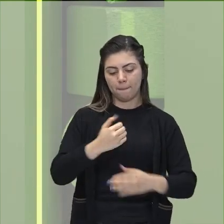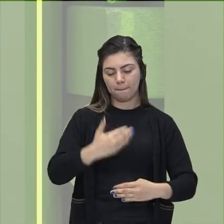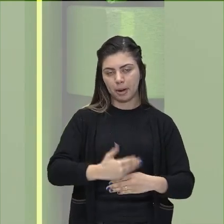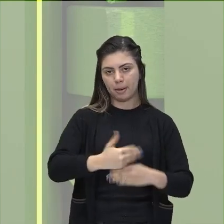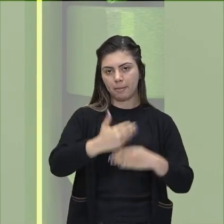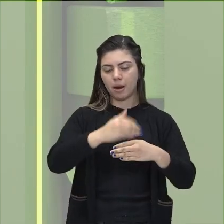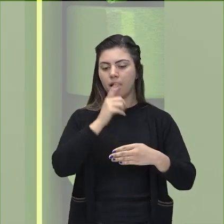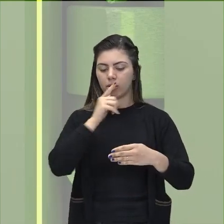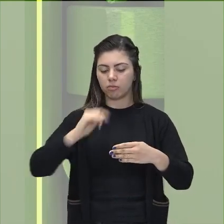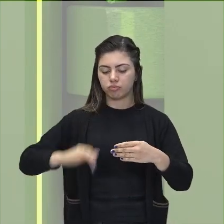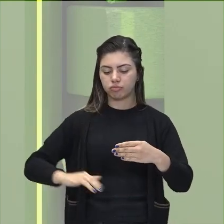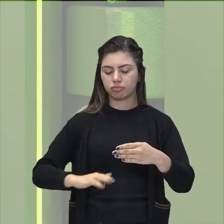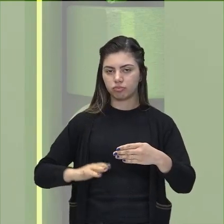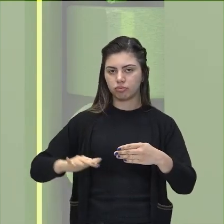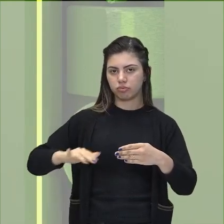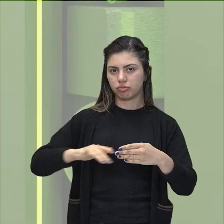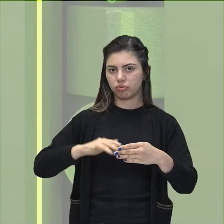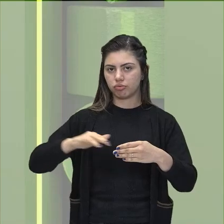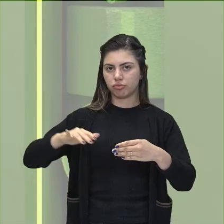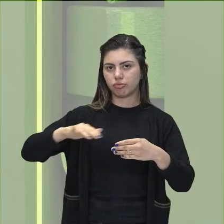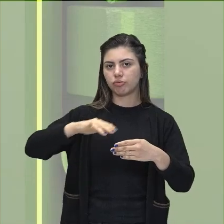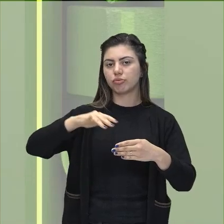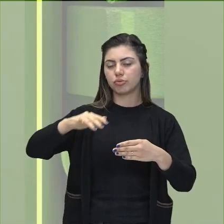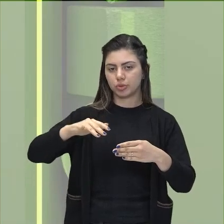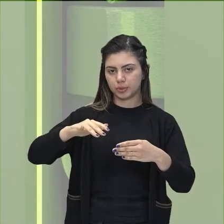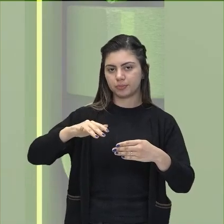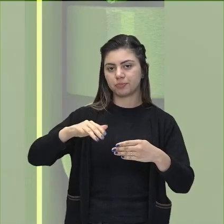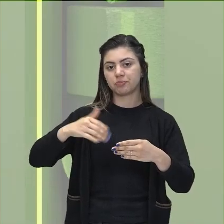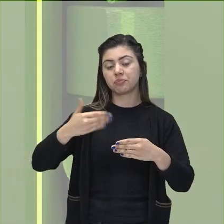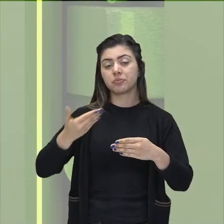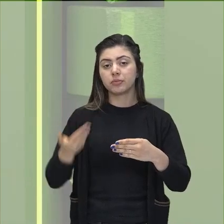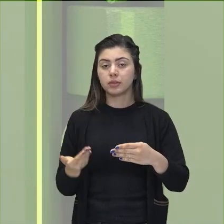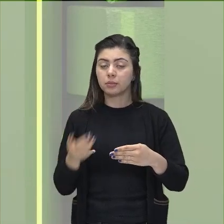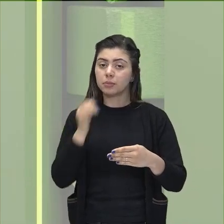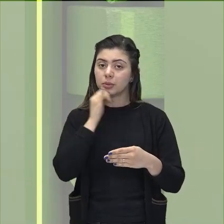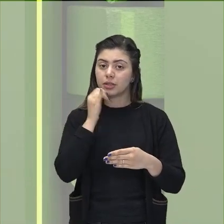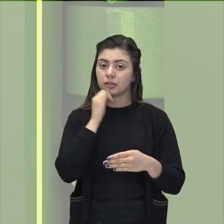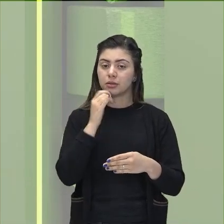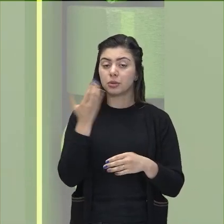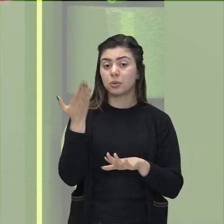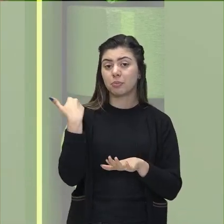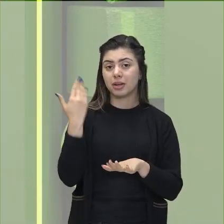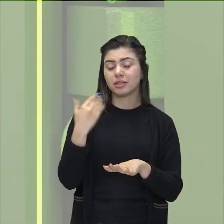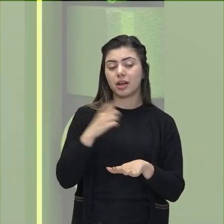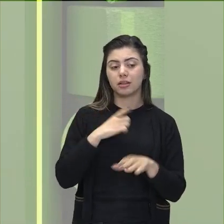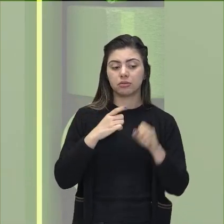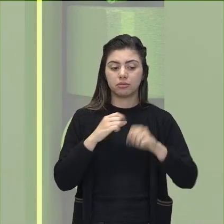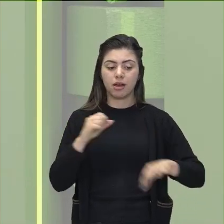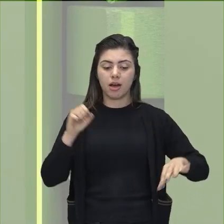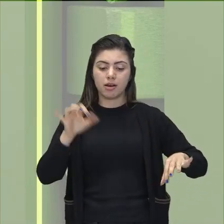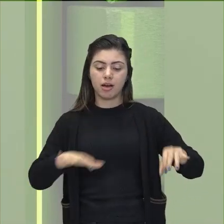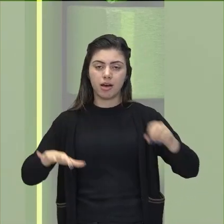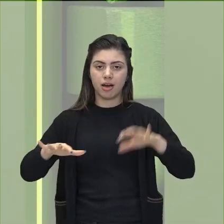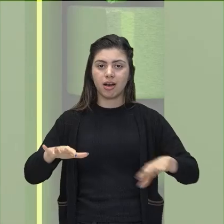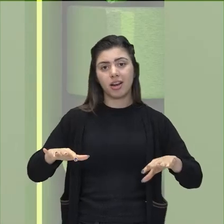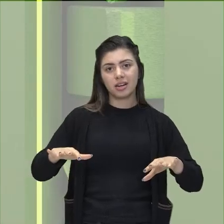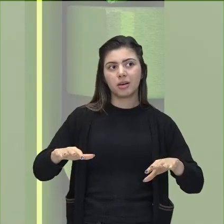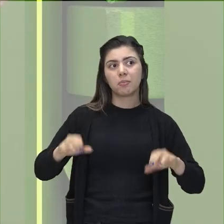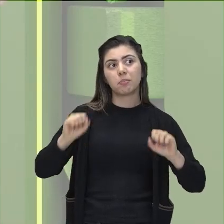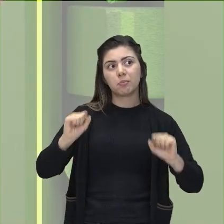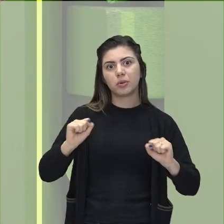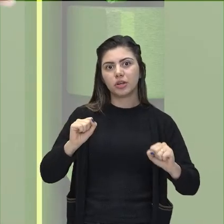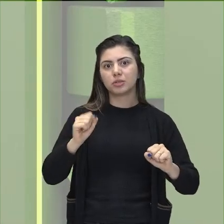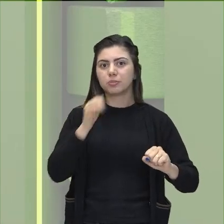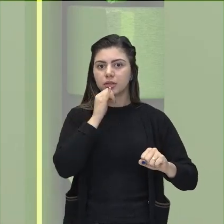controlar esse fluxo. Isso vai fazer com que áreas que não eram alagadas ao redor do rio, agora sejam